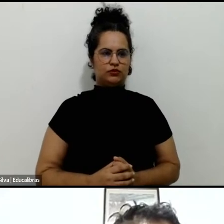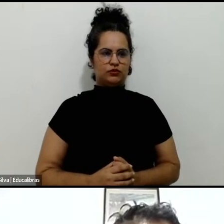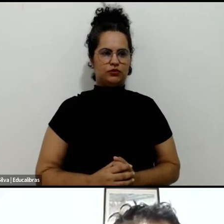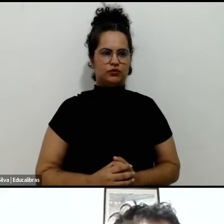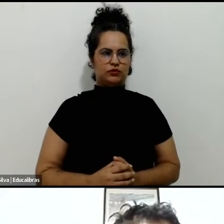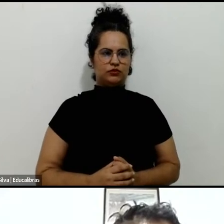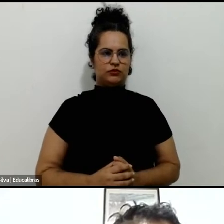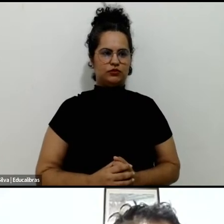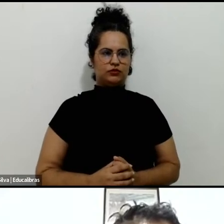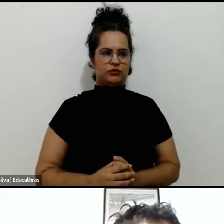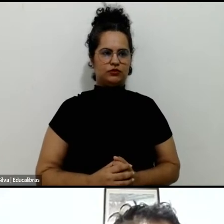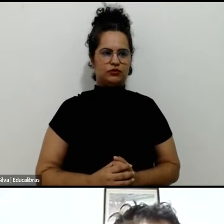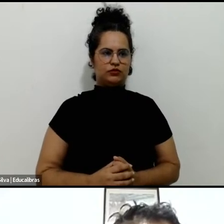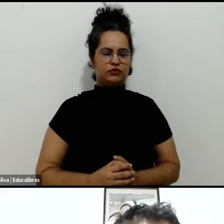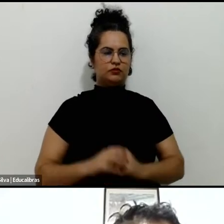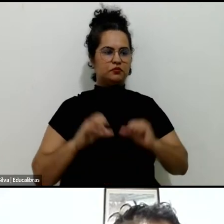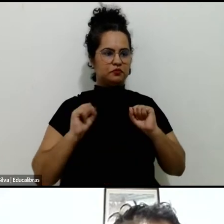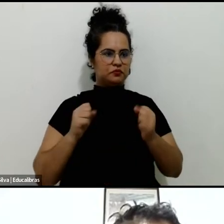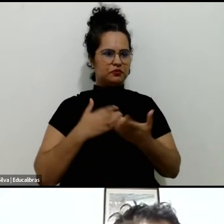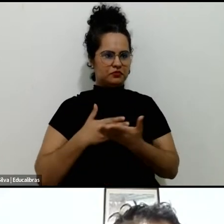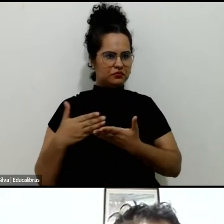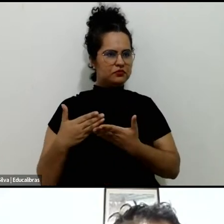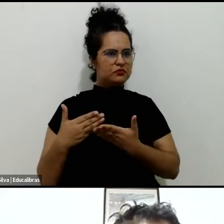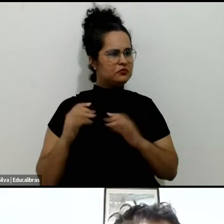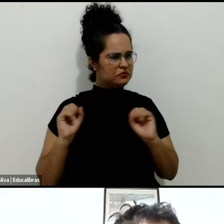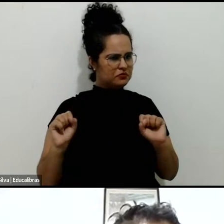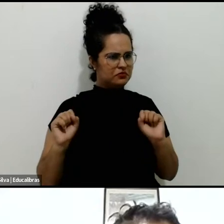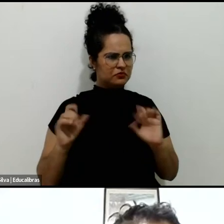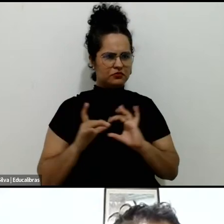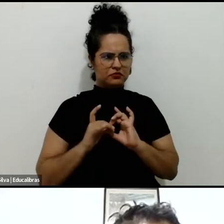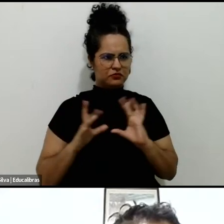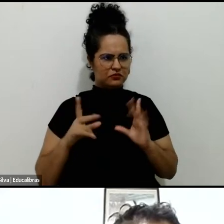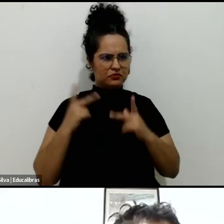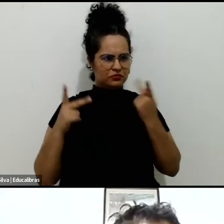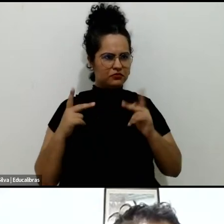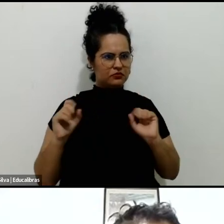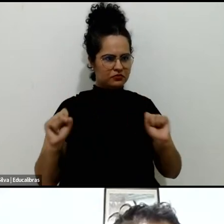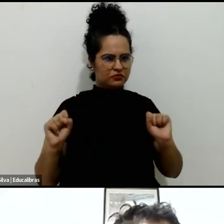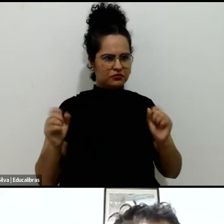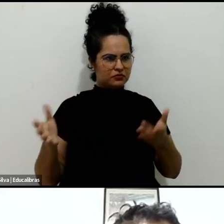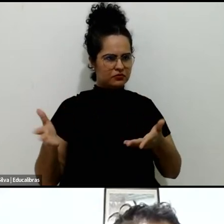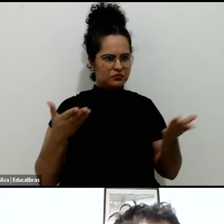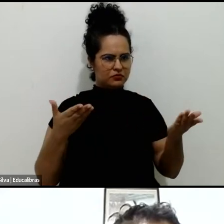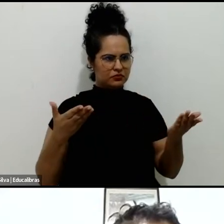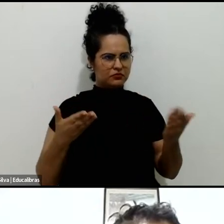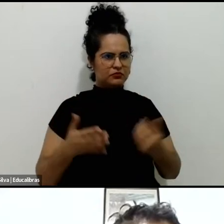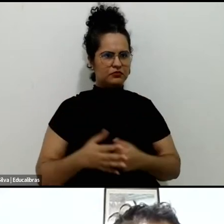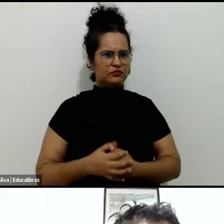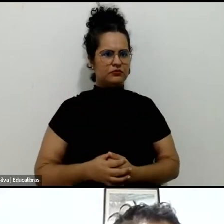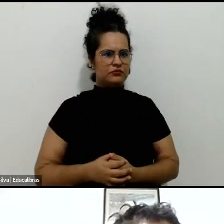Alesson, pode começar a falar. Você pode começar.